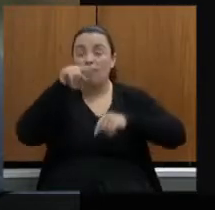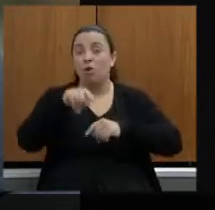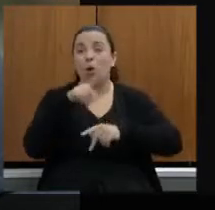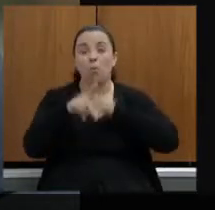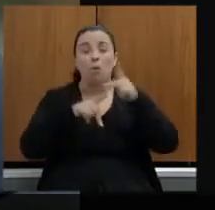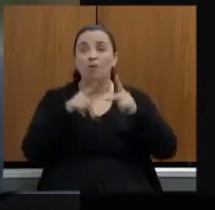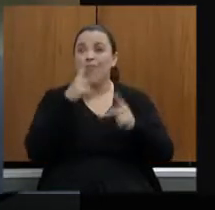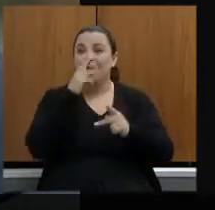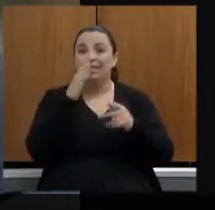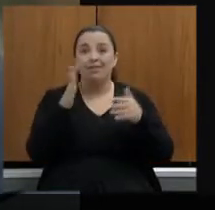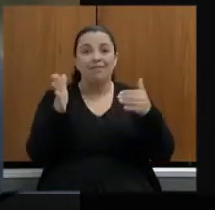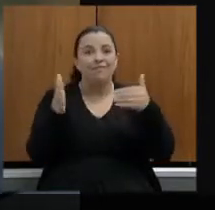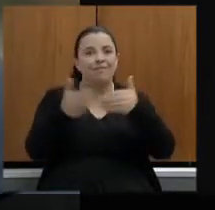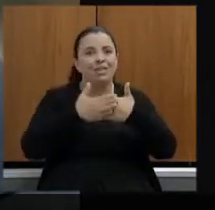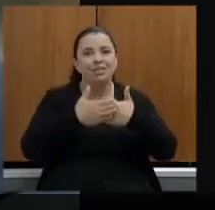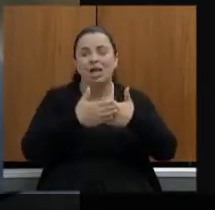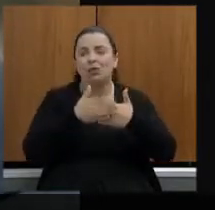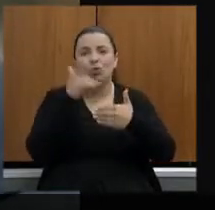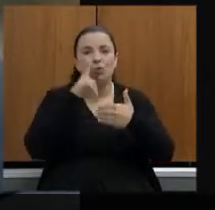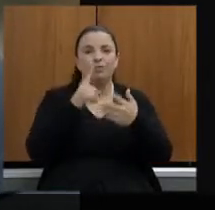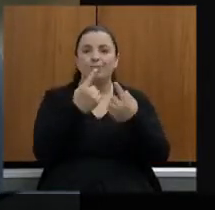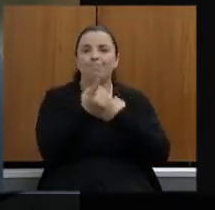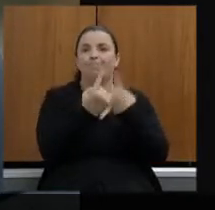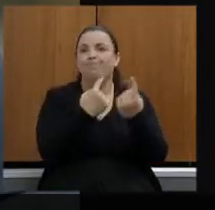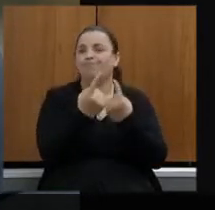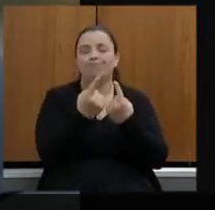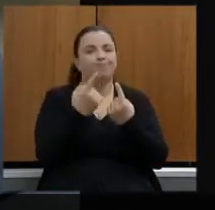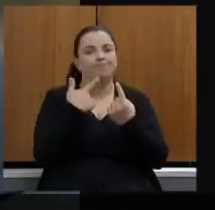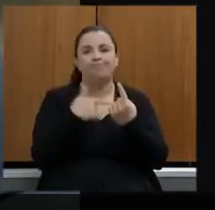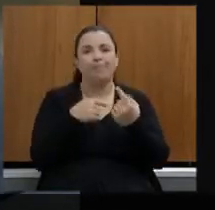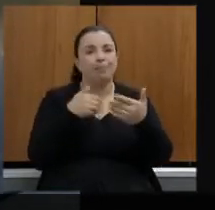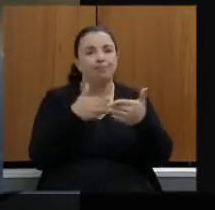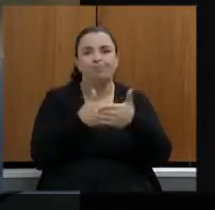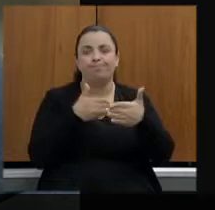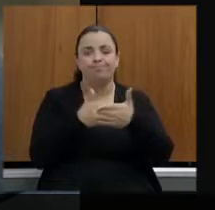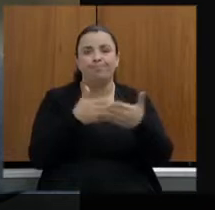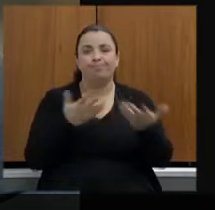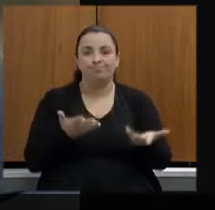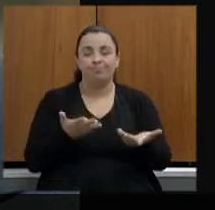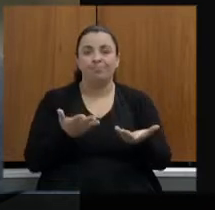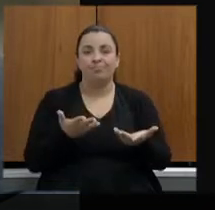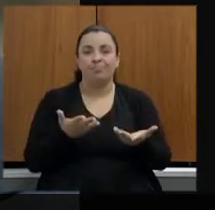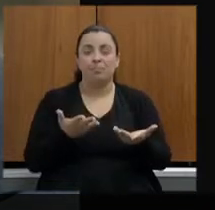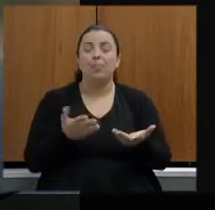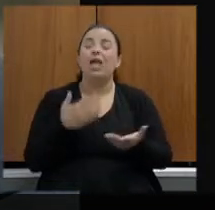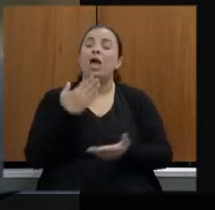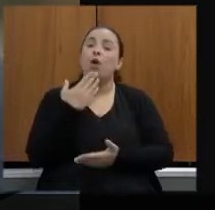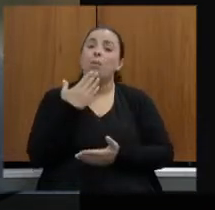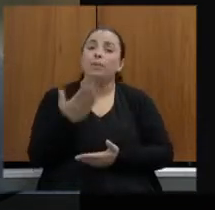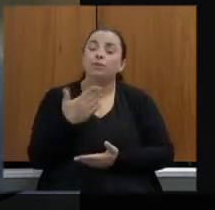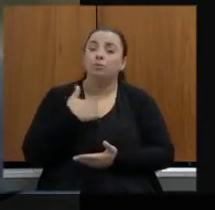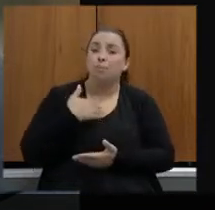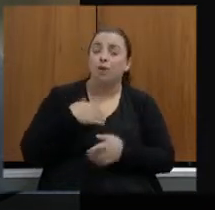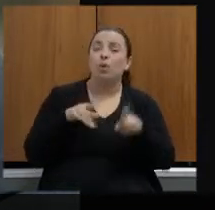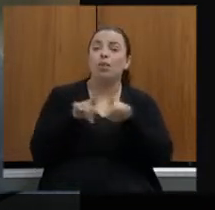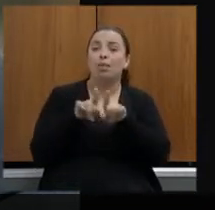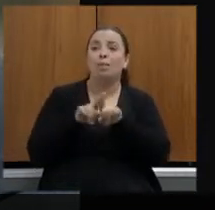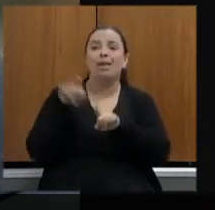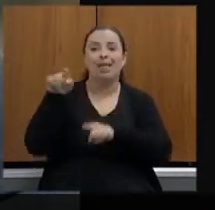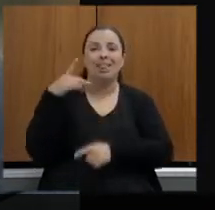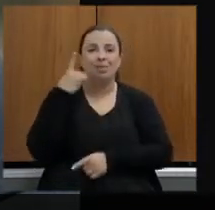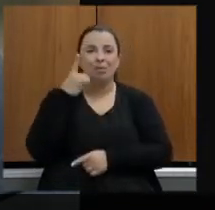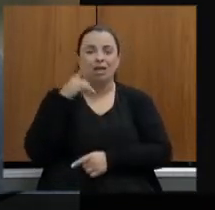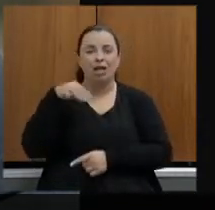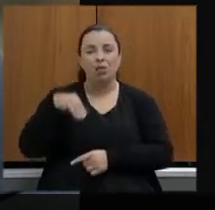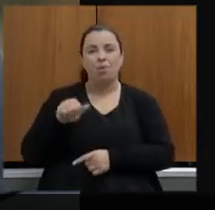não minha apenas aqui o deputado Mauro Tramonte também não sei se ainda está aí conosco mas